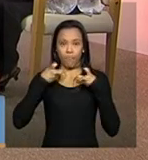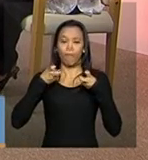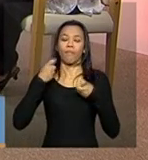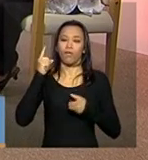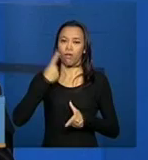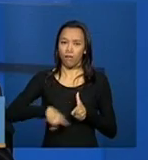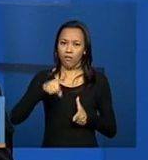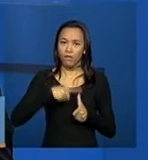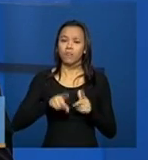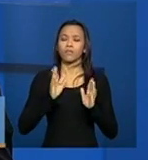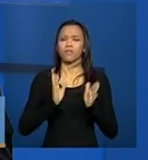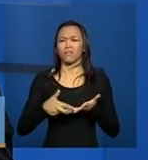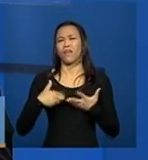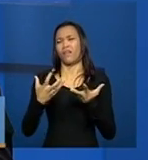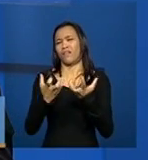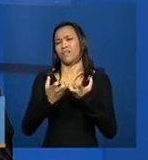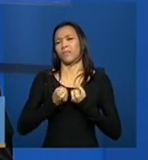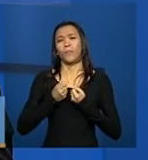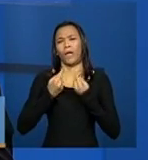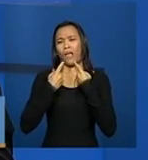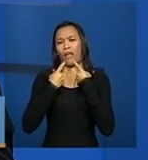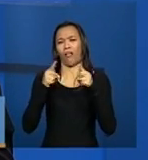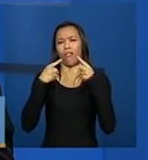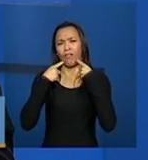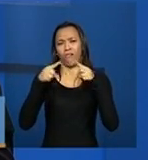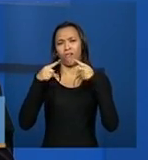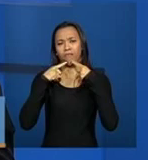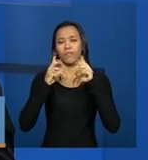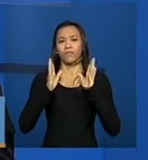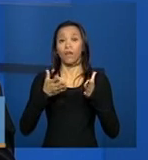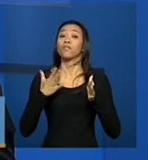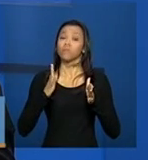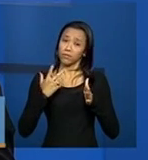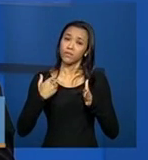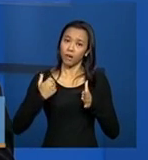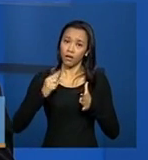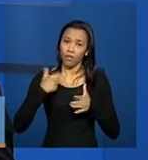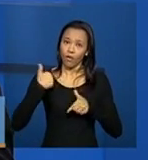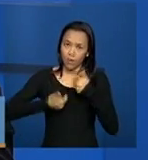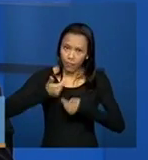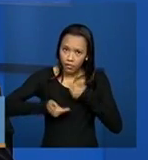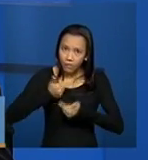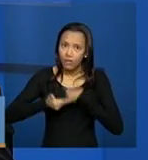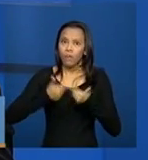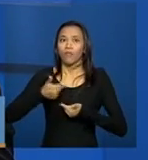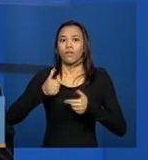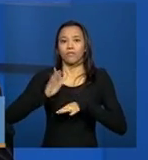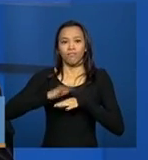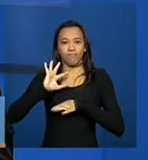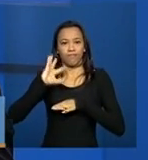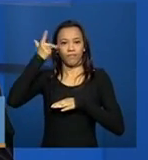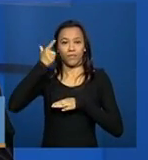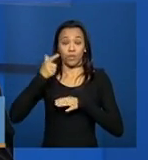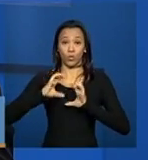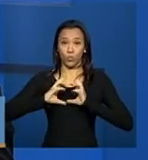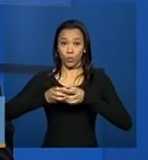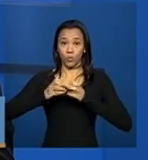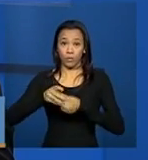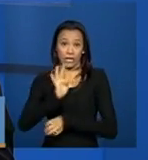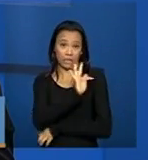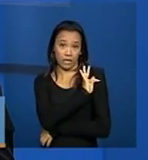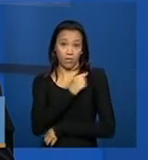já recebemos essa reclamação, estamos trabalhando junto com a equipe técnica do Ministério para resolver esse problema,